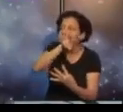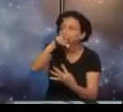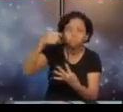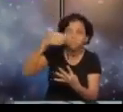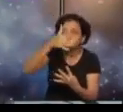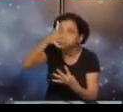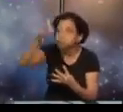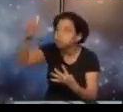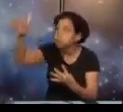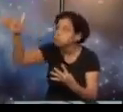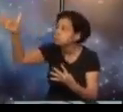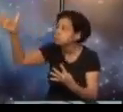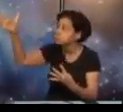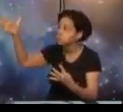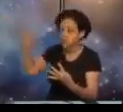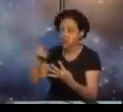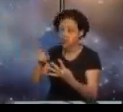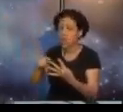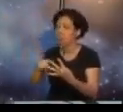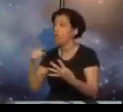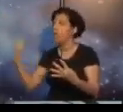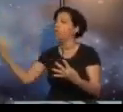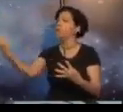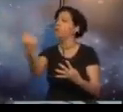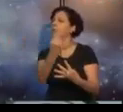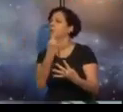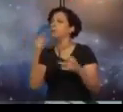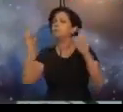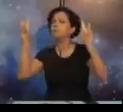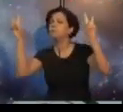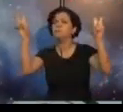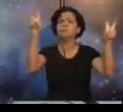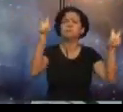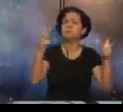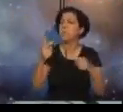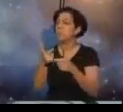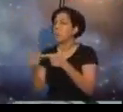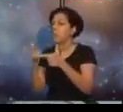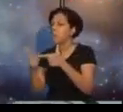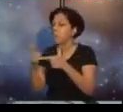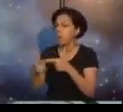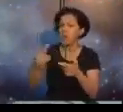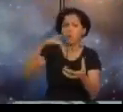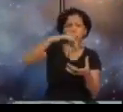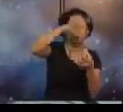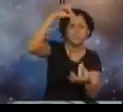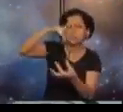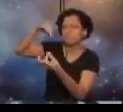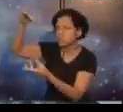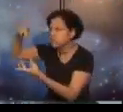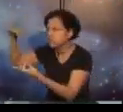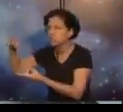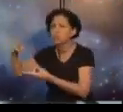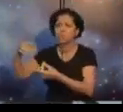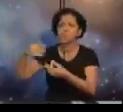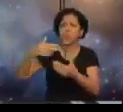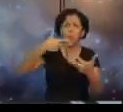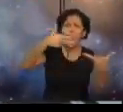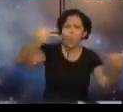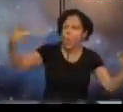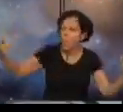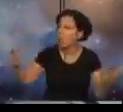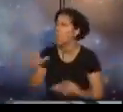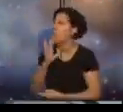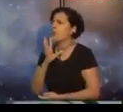é a profundidade. Generalidade das questões que abrange, porque ela fala do Espírito, que se espraia por todas as disciplinas e